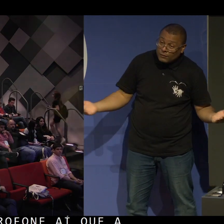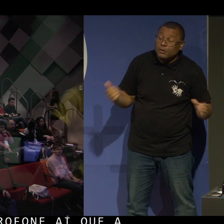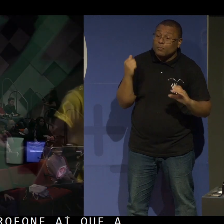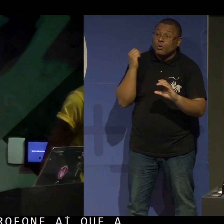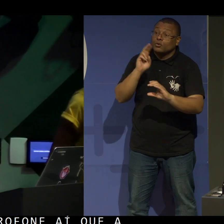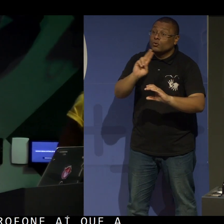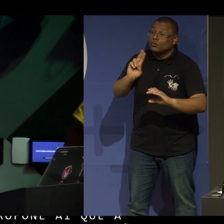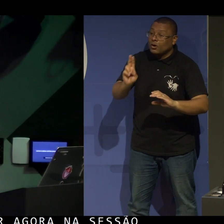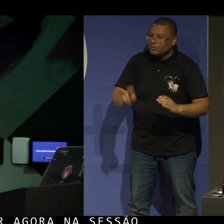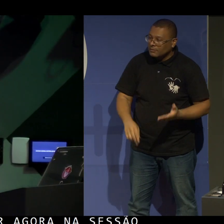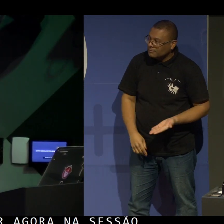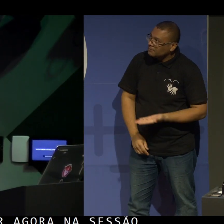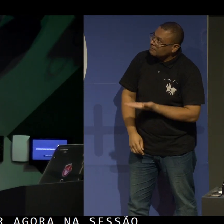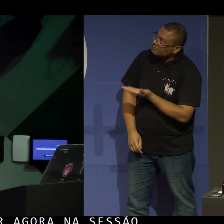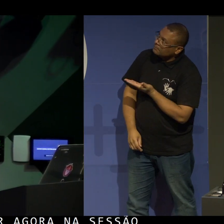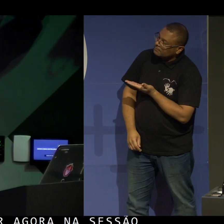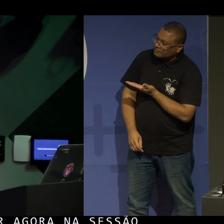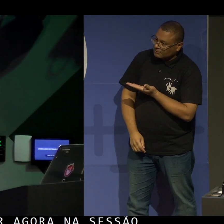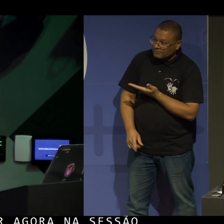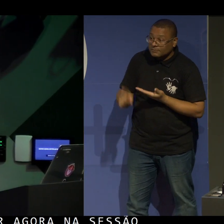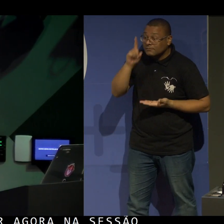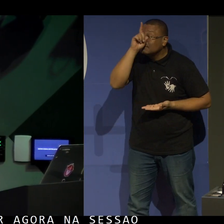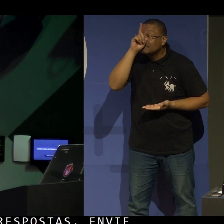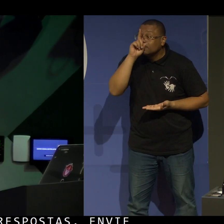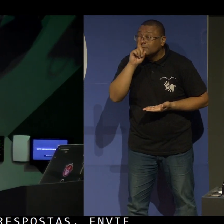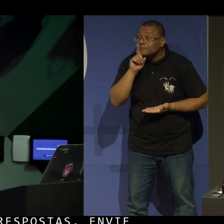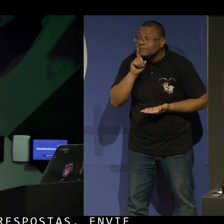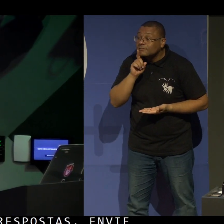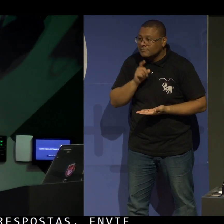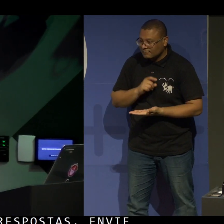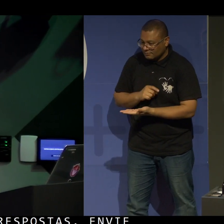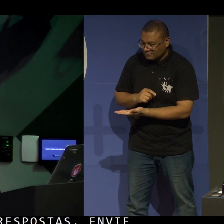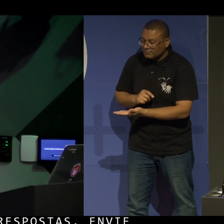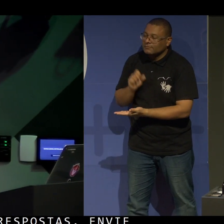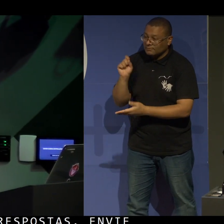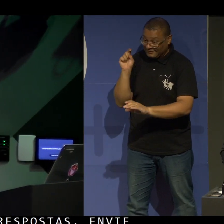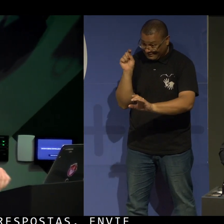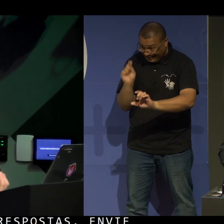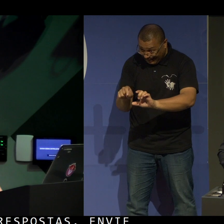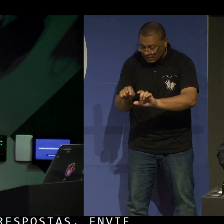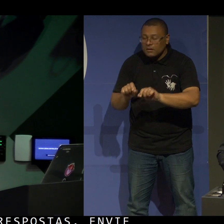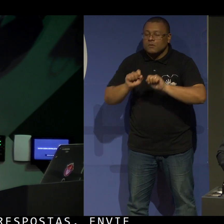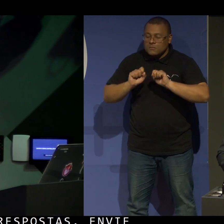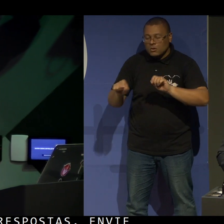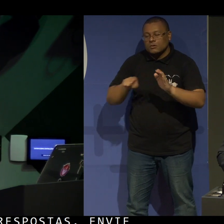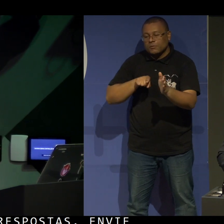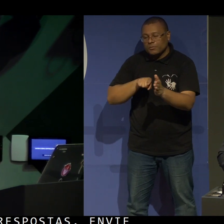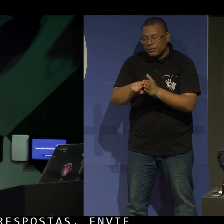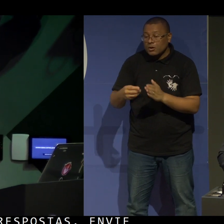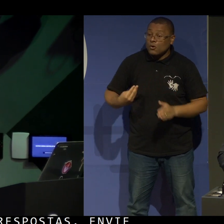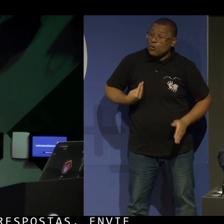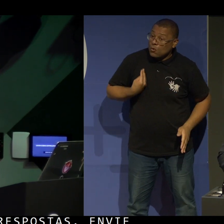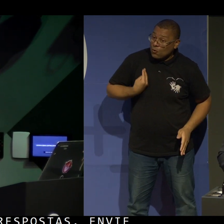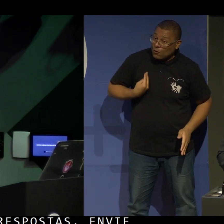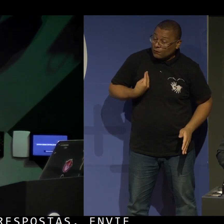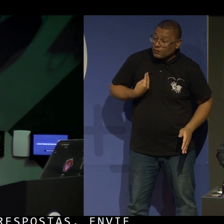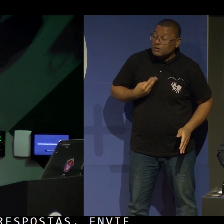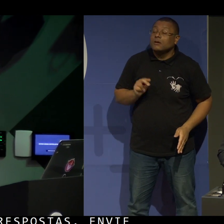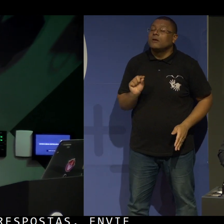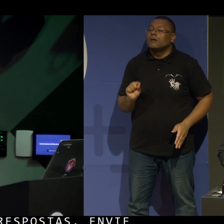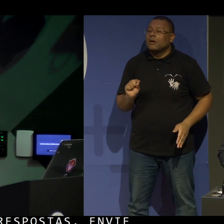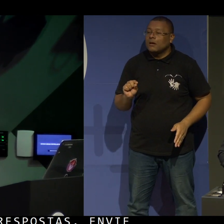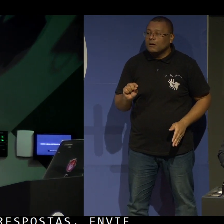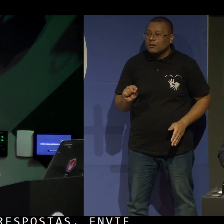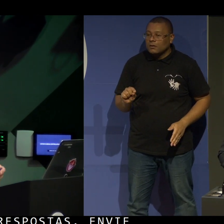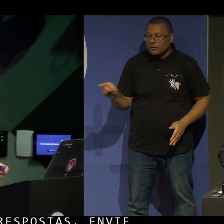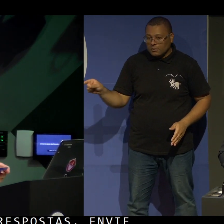bit.ly barra painel traço carto traço Bradesco. Gostaria de registrar a presença já no local do